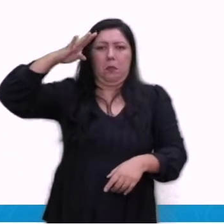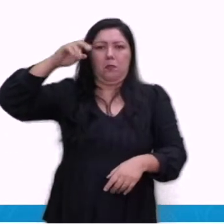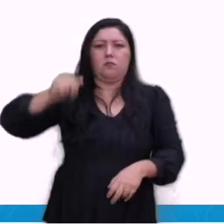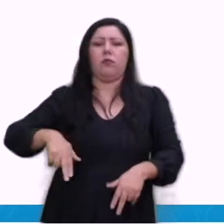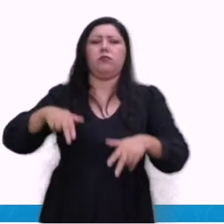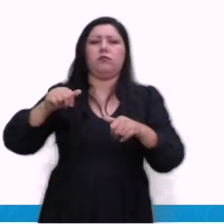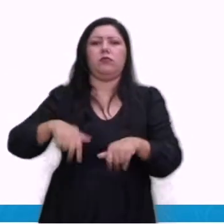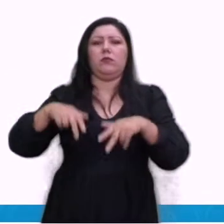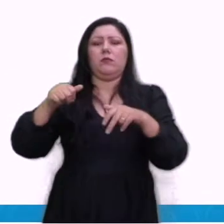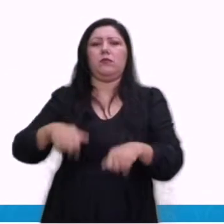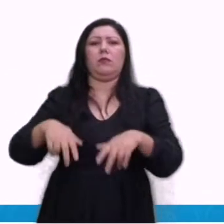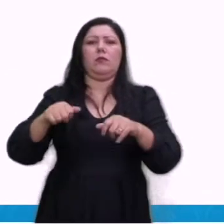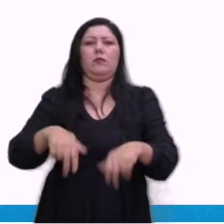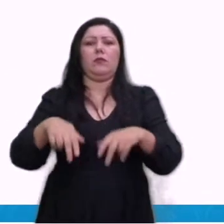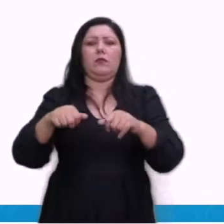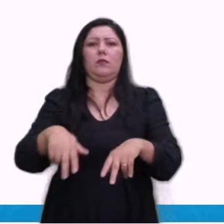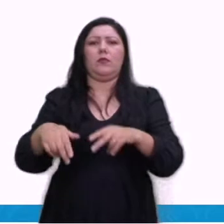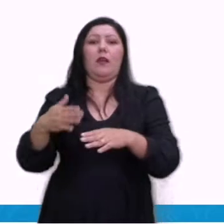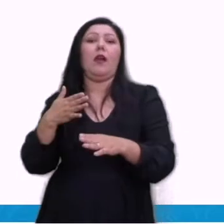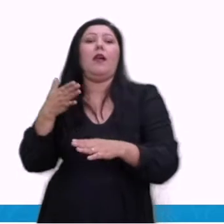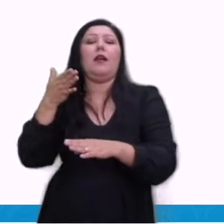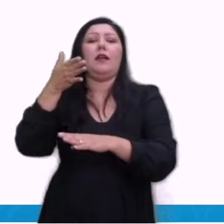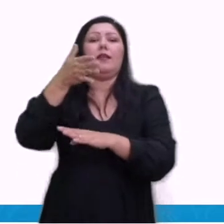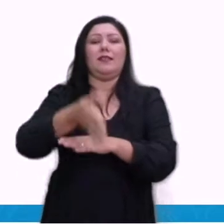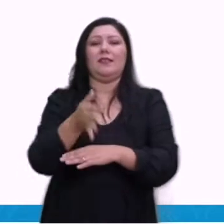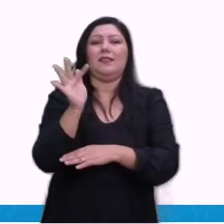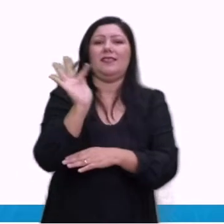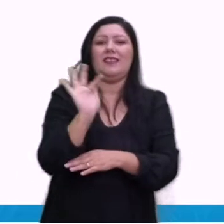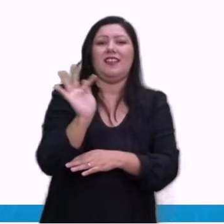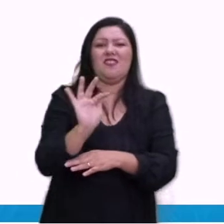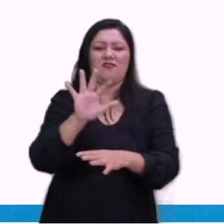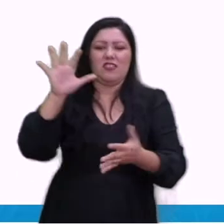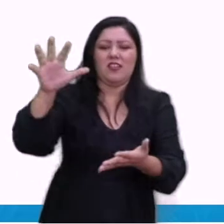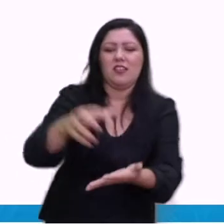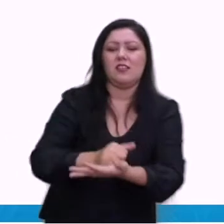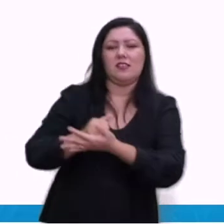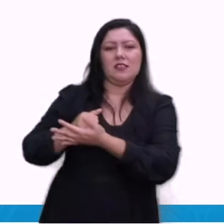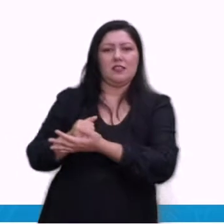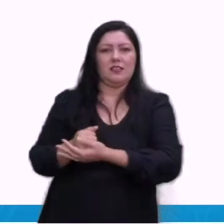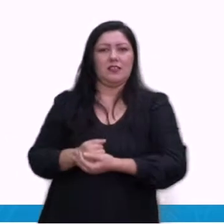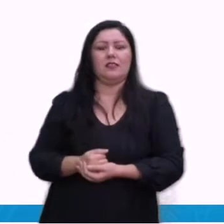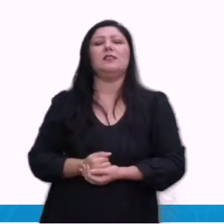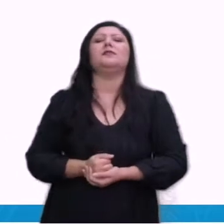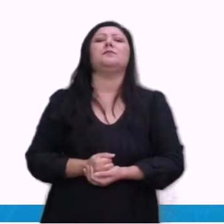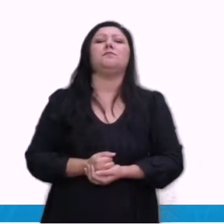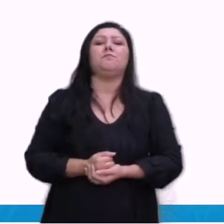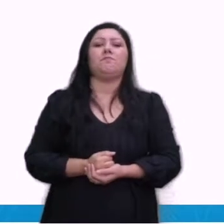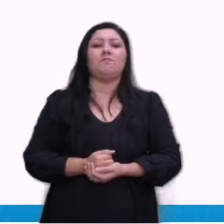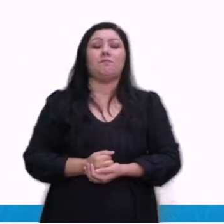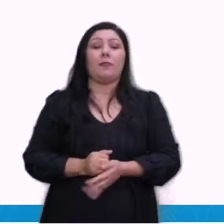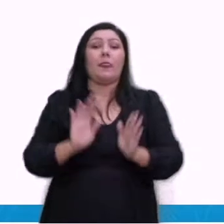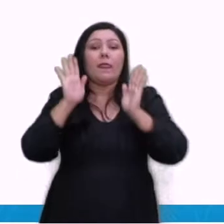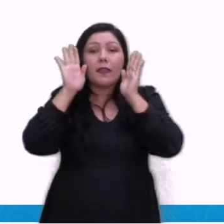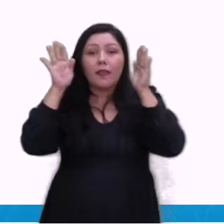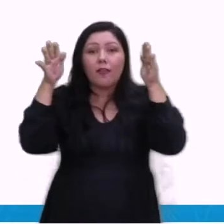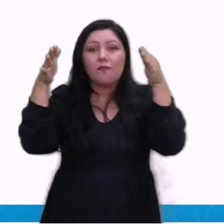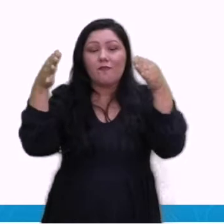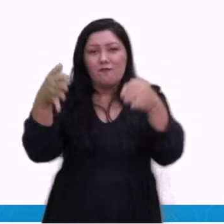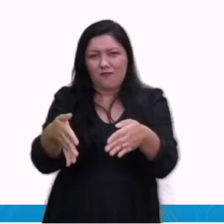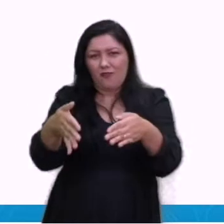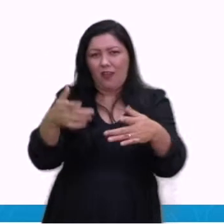à França e conseguem dominá-lo. então eles vão agora focar a